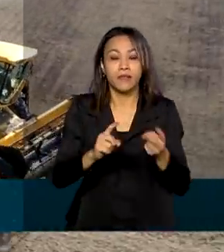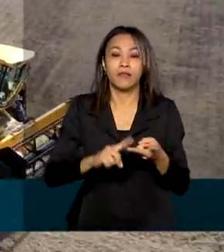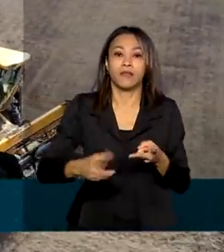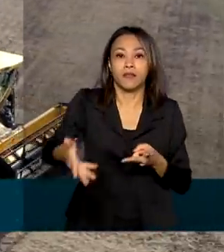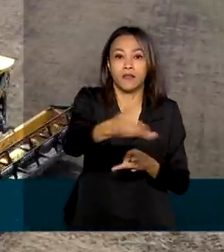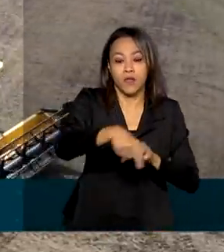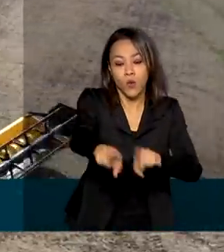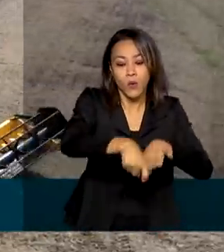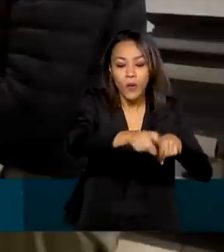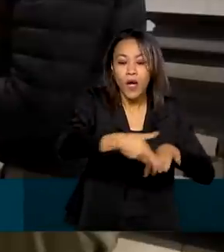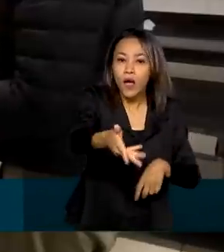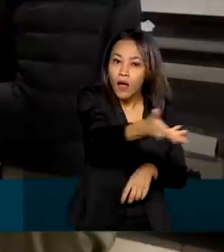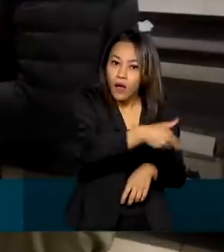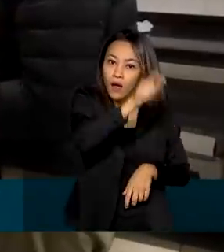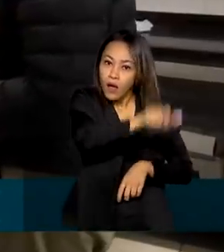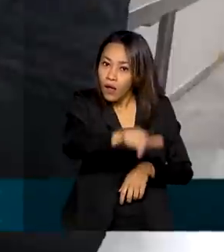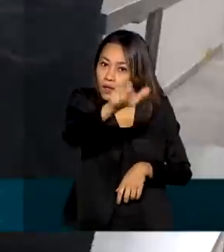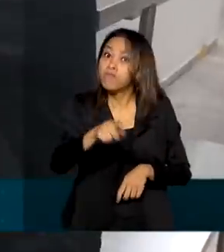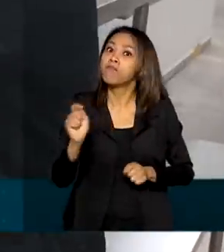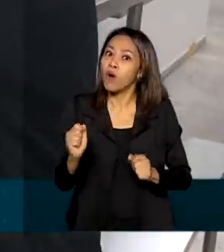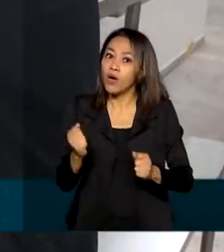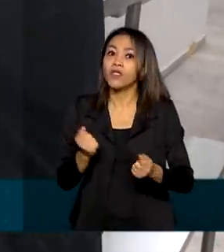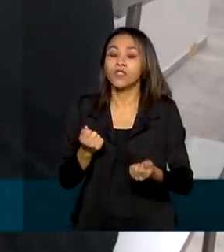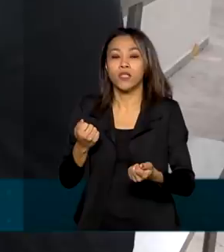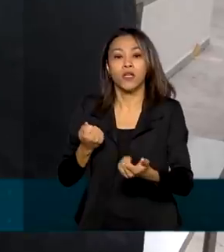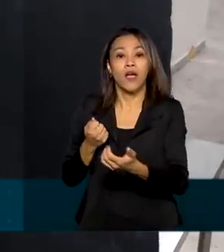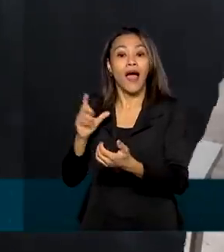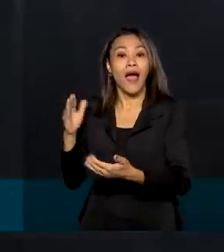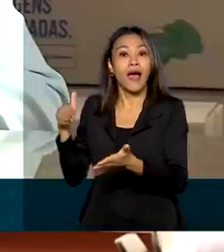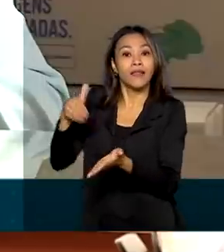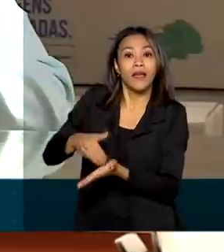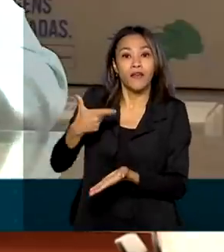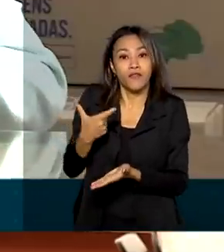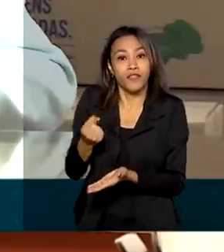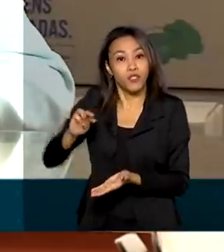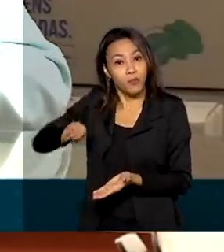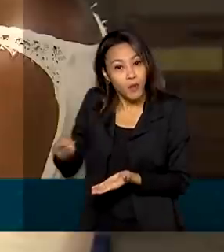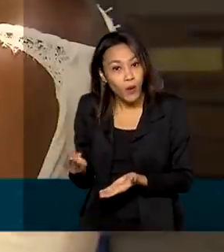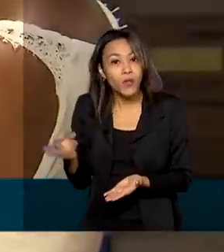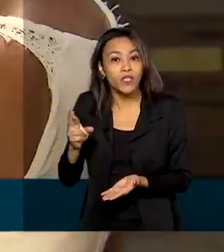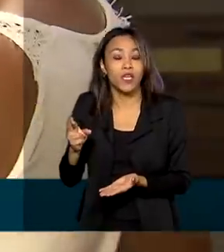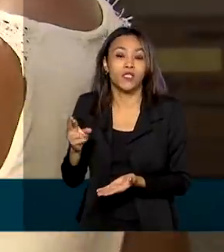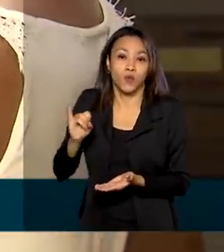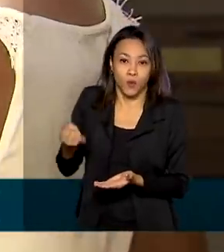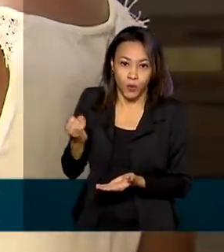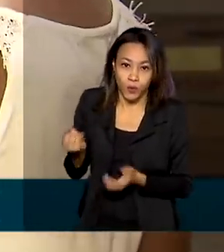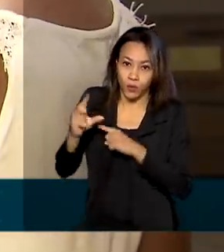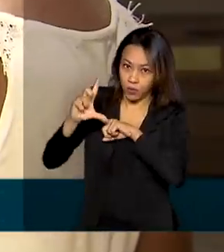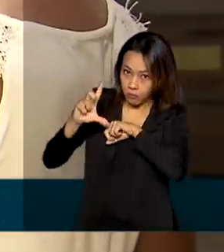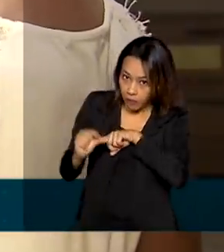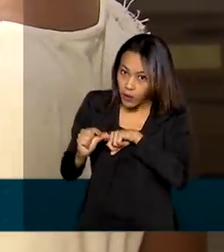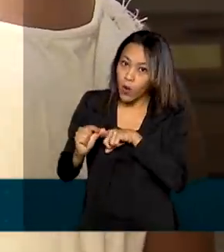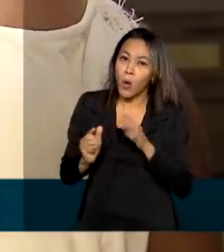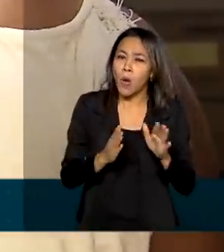poderão adquirir até 20 milhões de reais, com taxas de juros menores, carência maior e